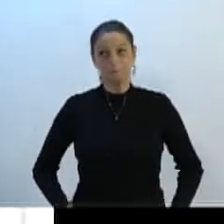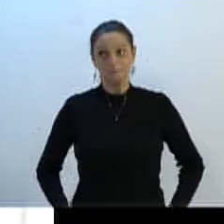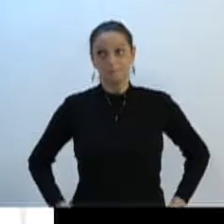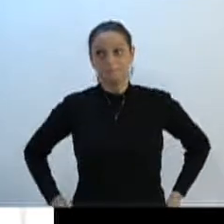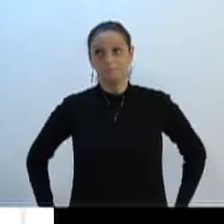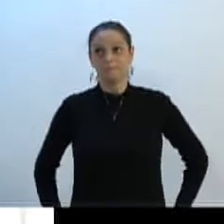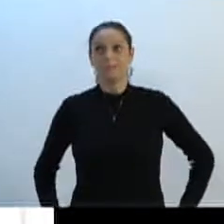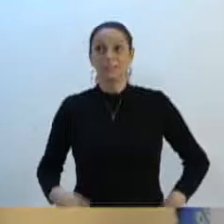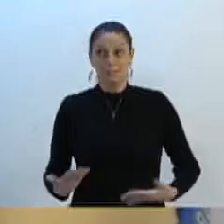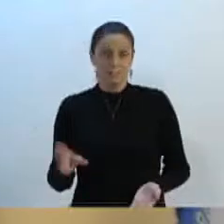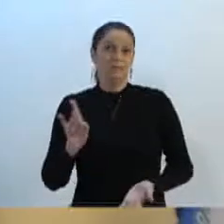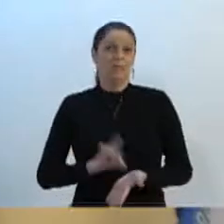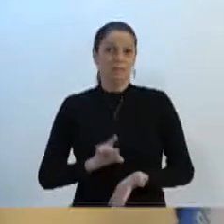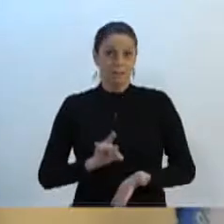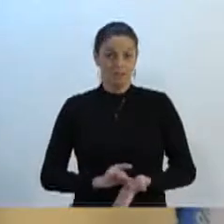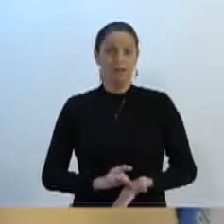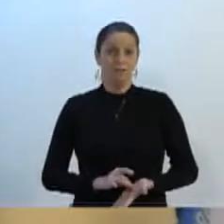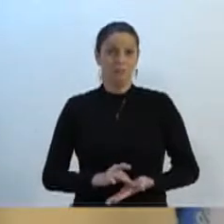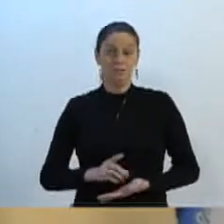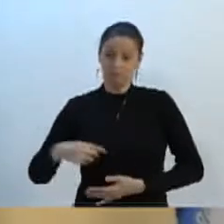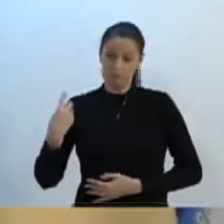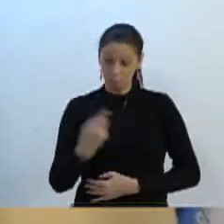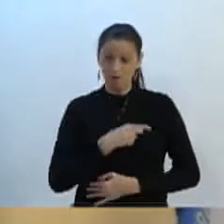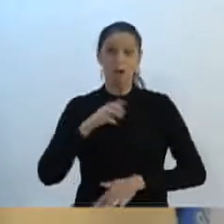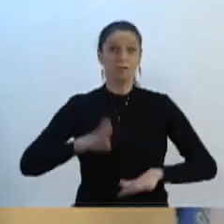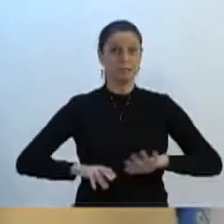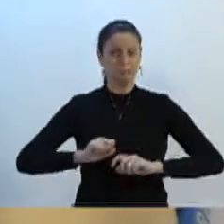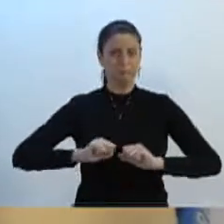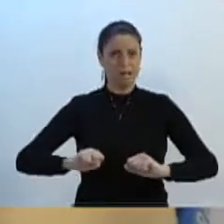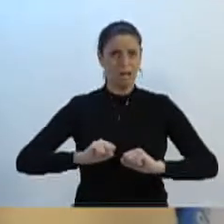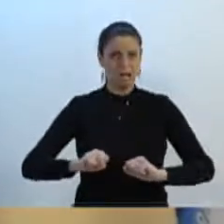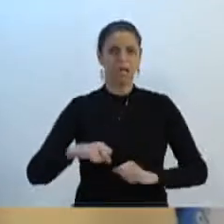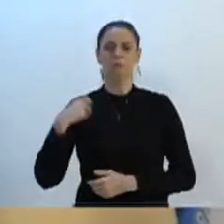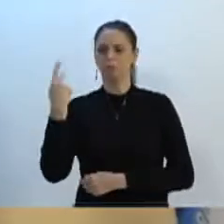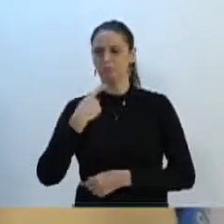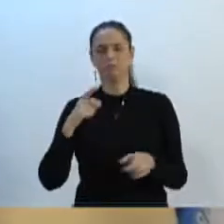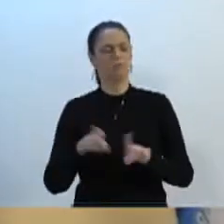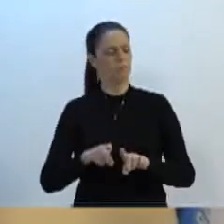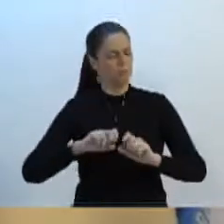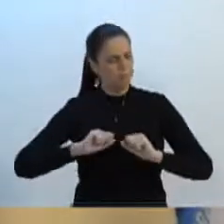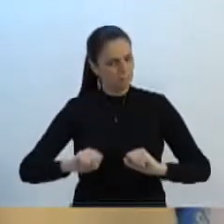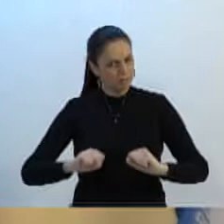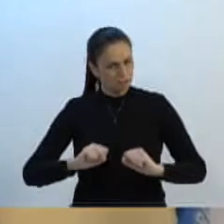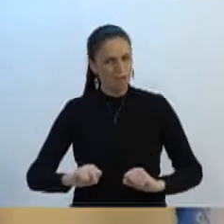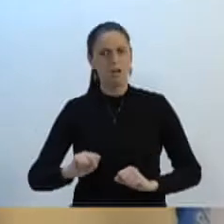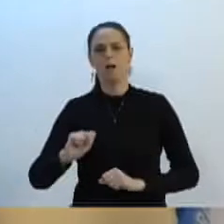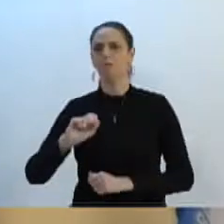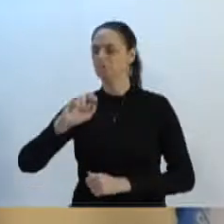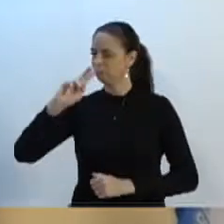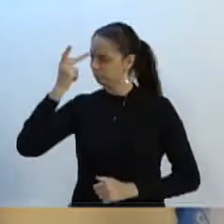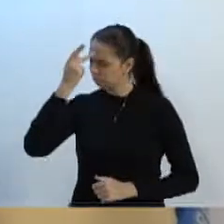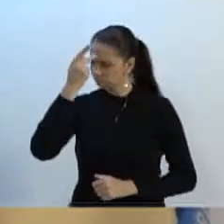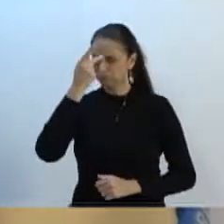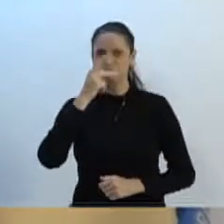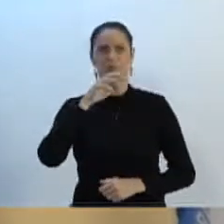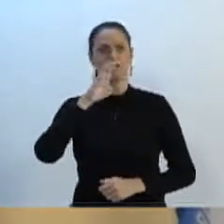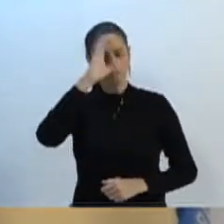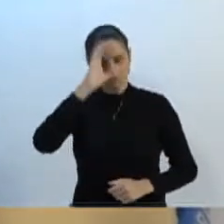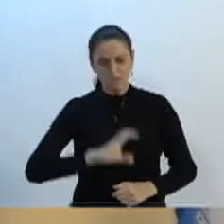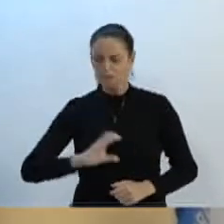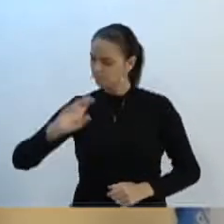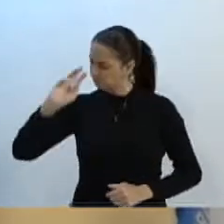que haja uma revolta por nossa parte, dos vereadores, que haja uma revolta do cidadão,